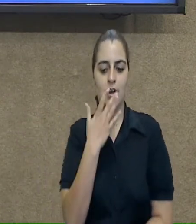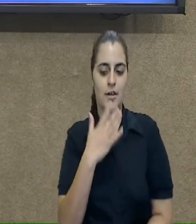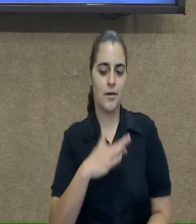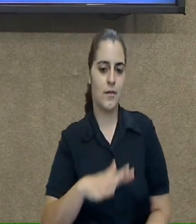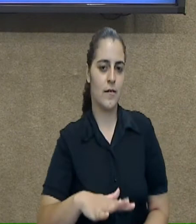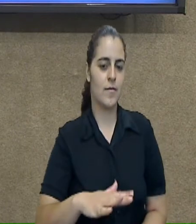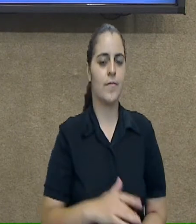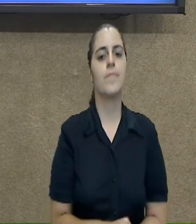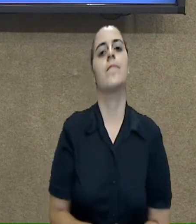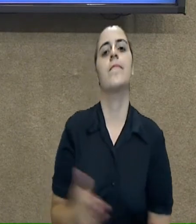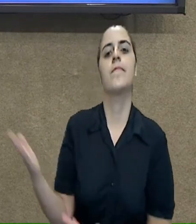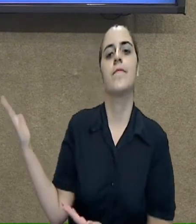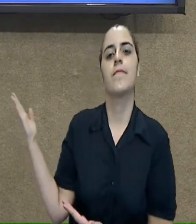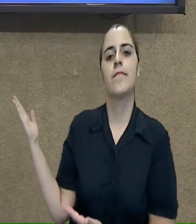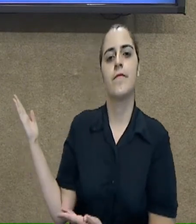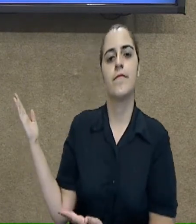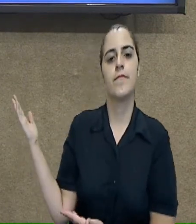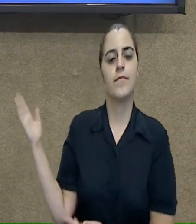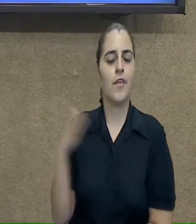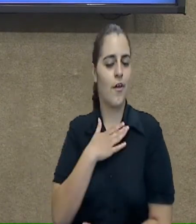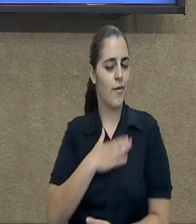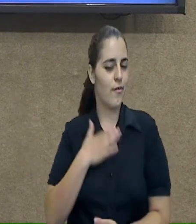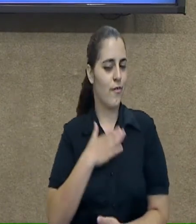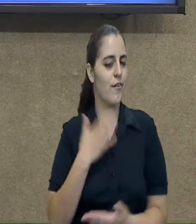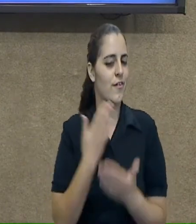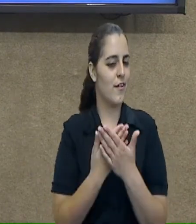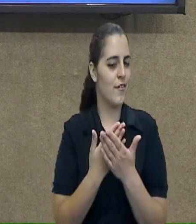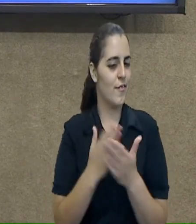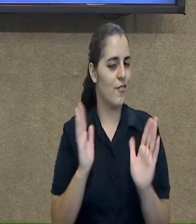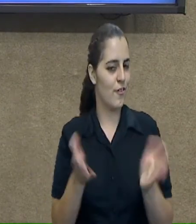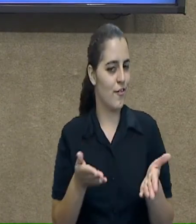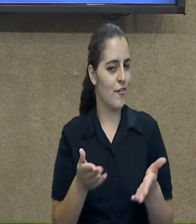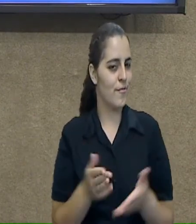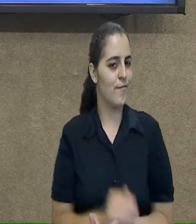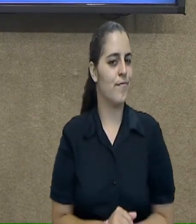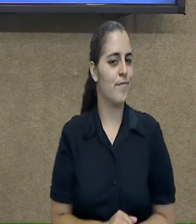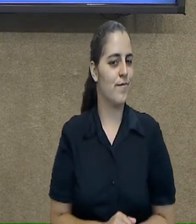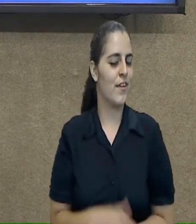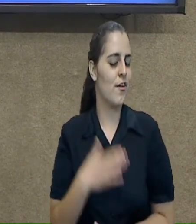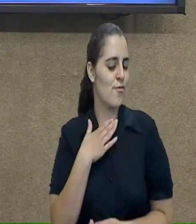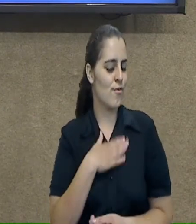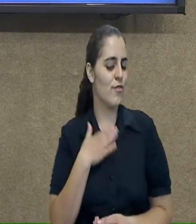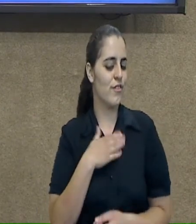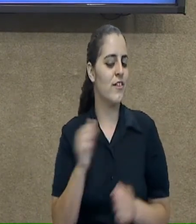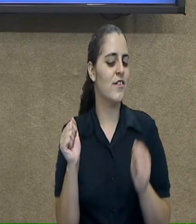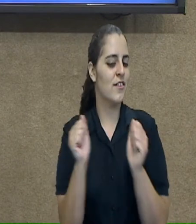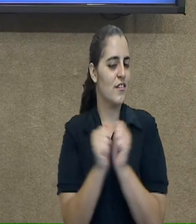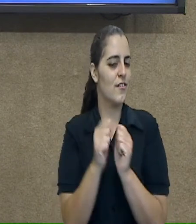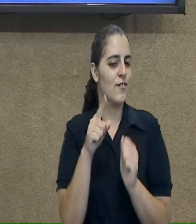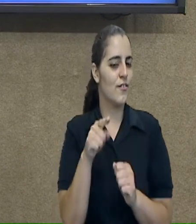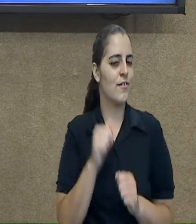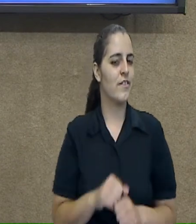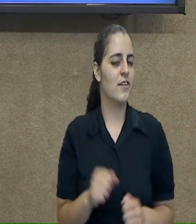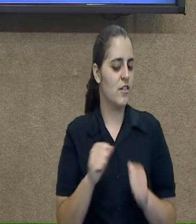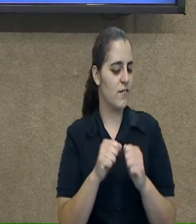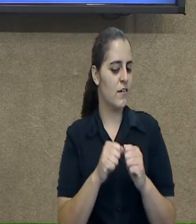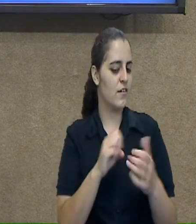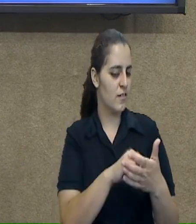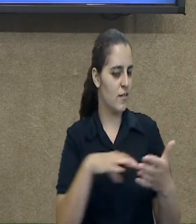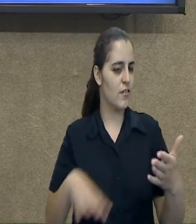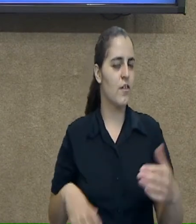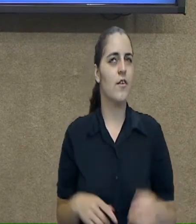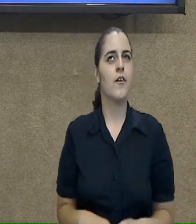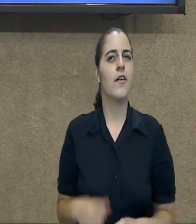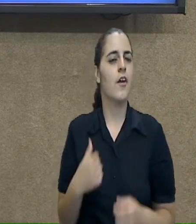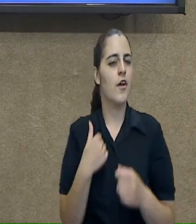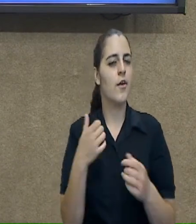crianças. Gostou da aula de hoje? Gostei da sua participação. Quero marcar